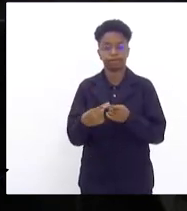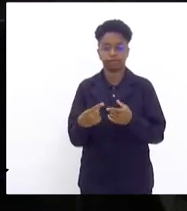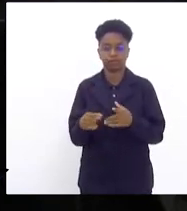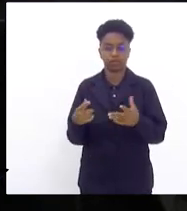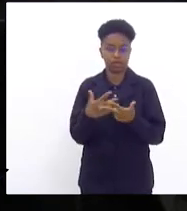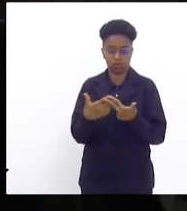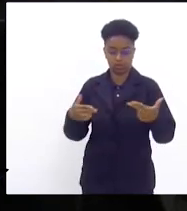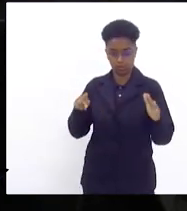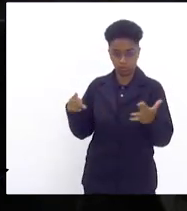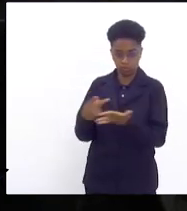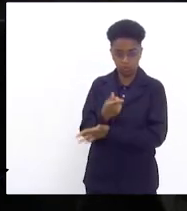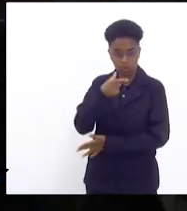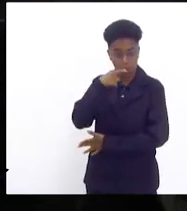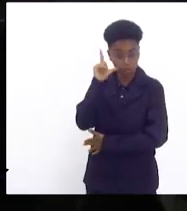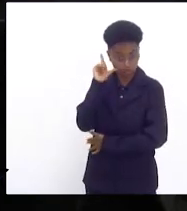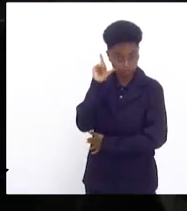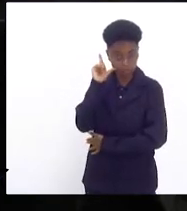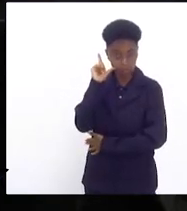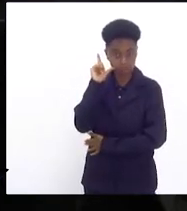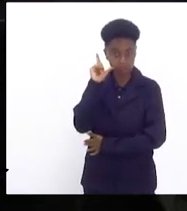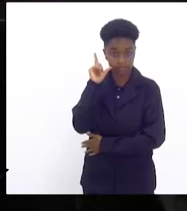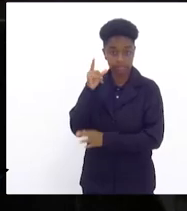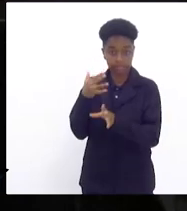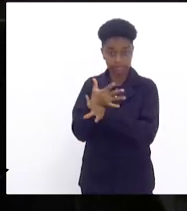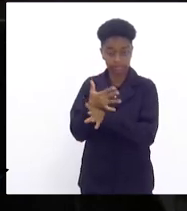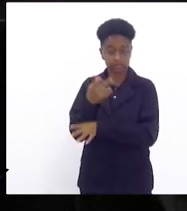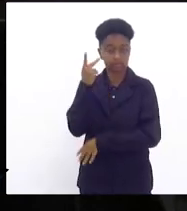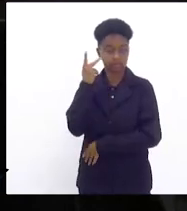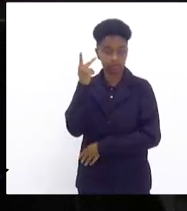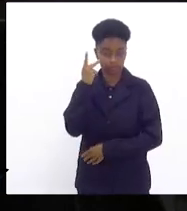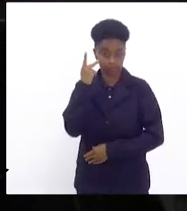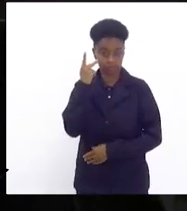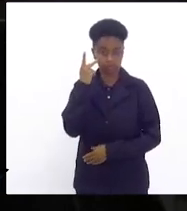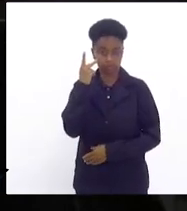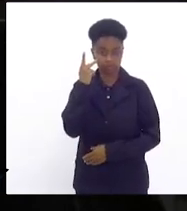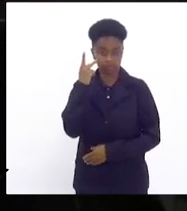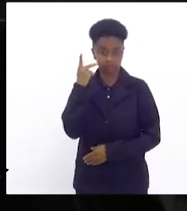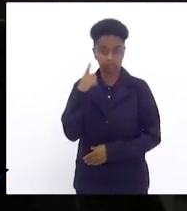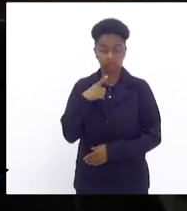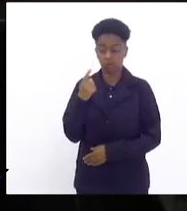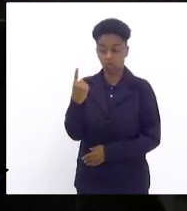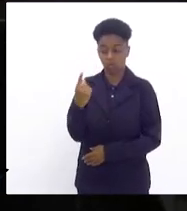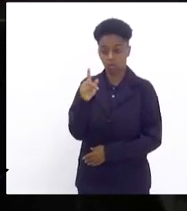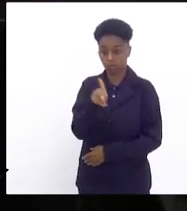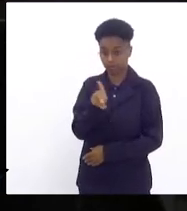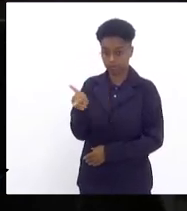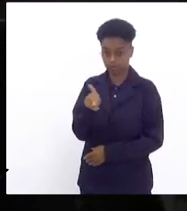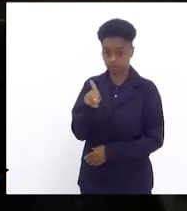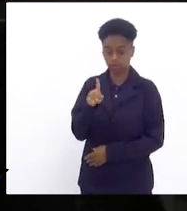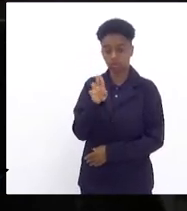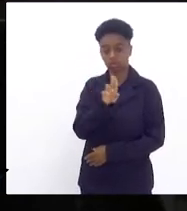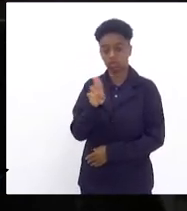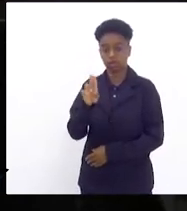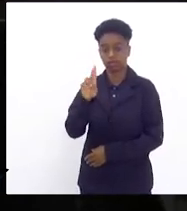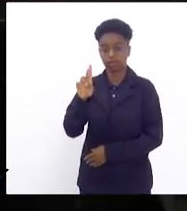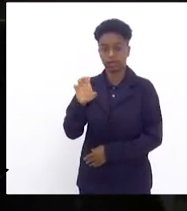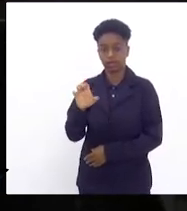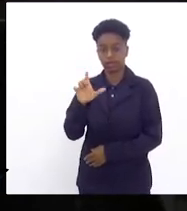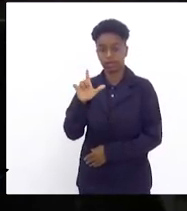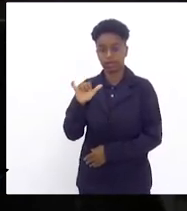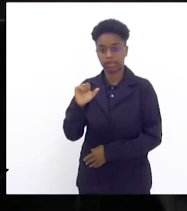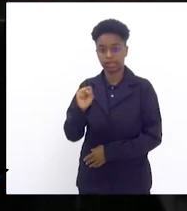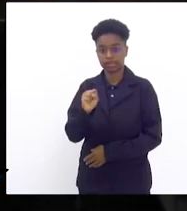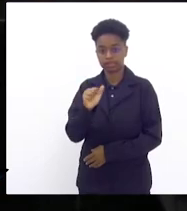na data de ontem, na cidade de São Paulo, onde uma professora, Elisabeth Tenreiro, de